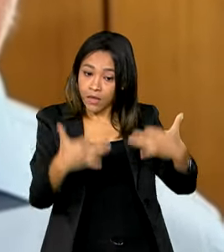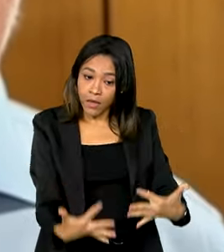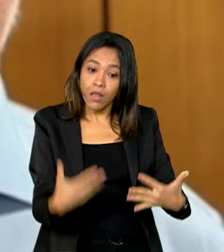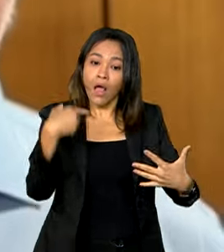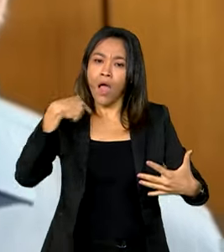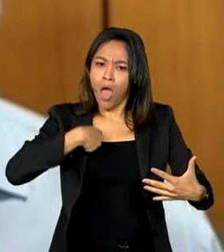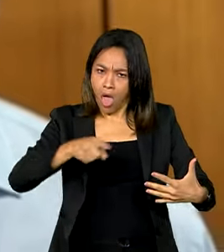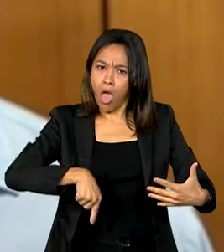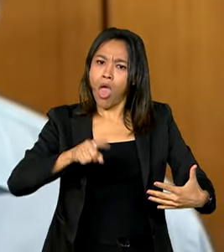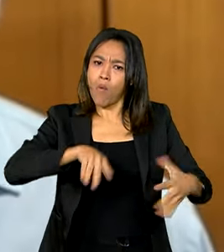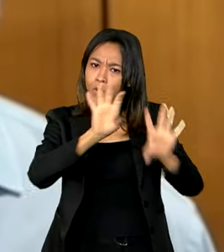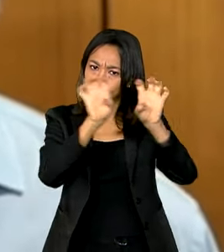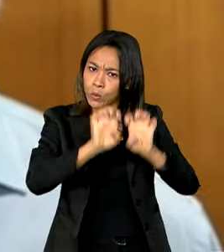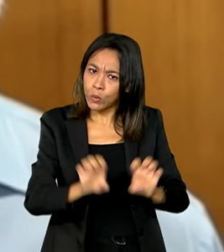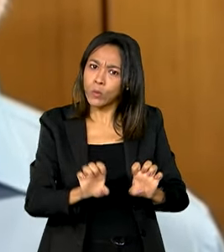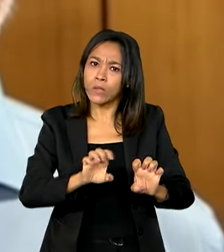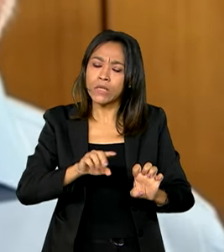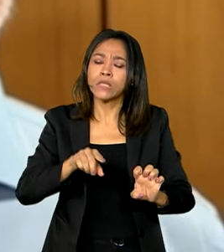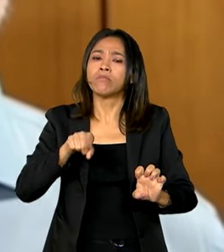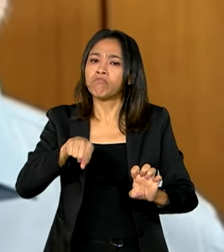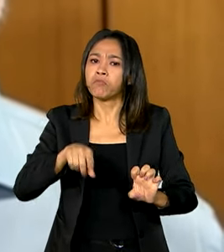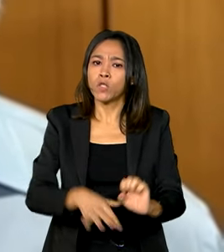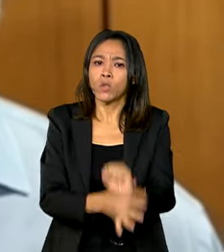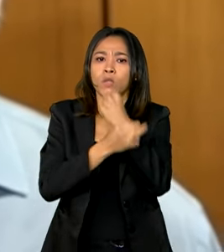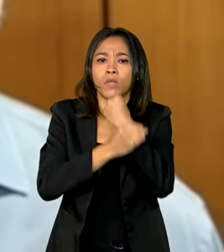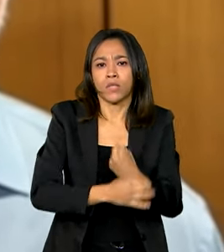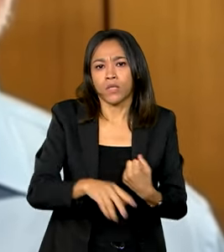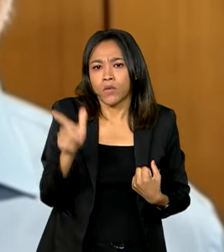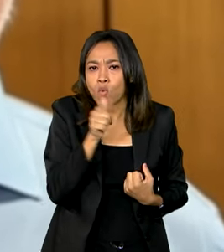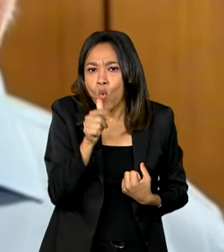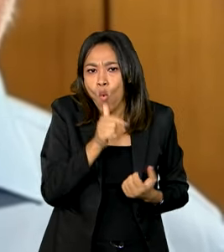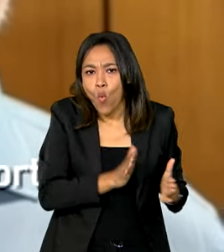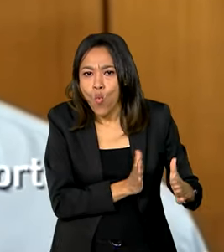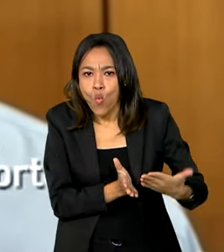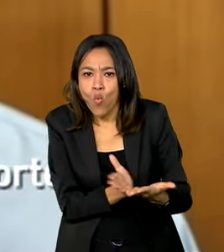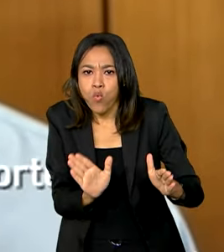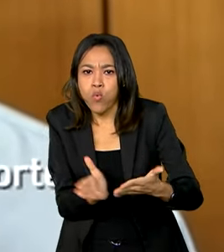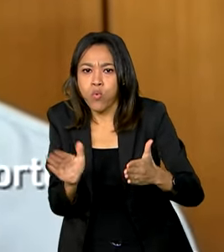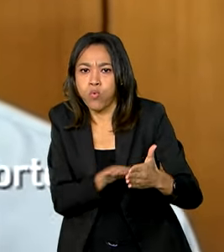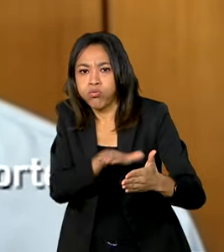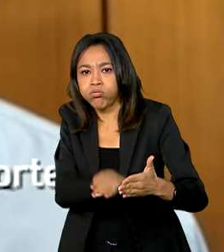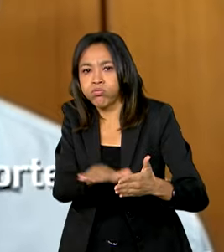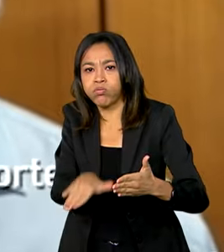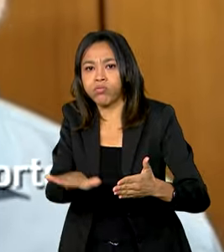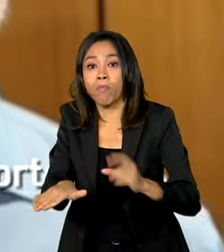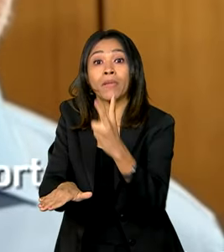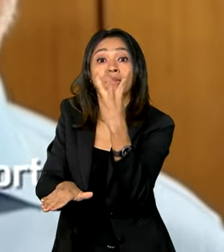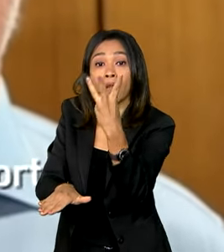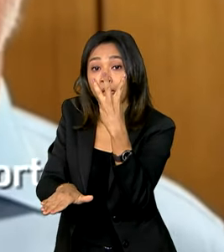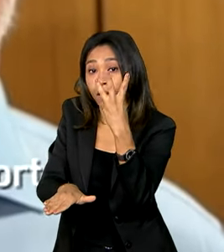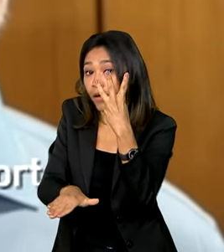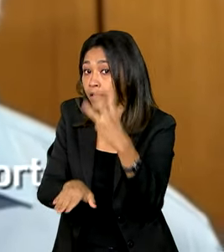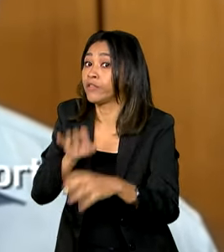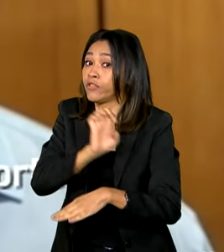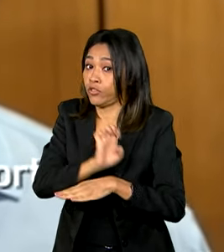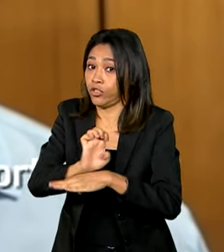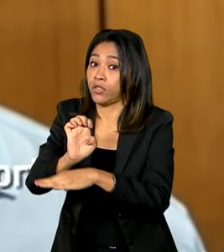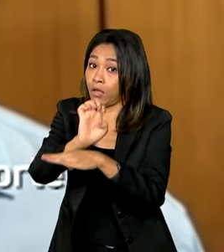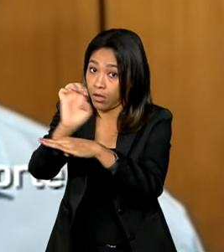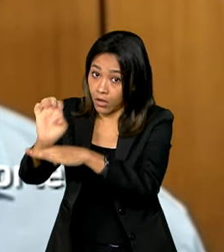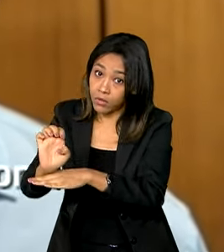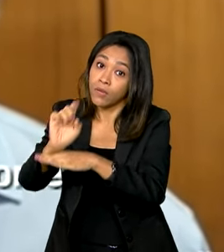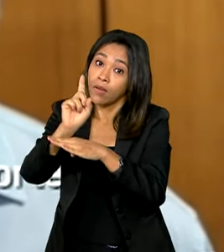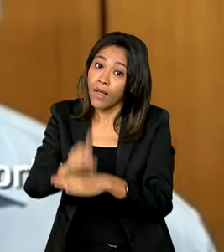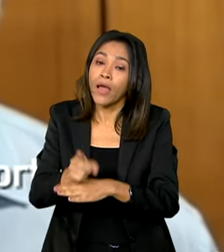de segurança híbrida para três estados. É uma obra que é uma continuação do